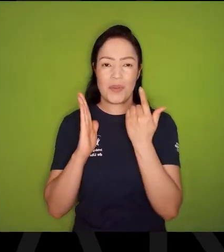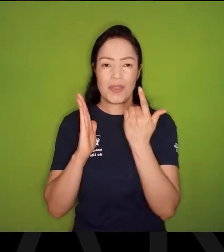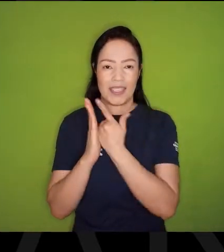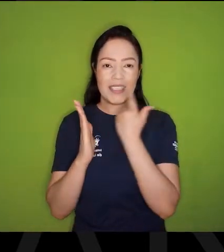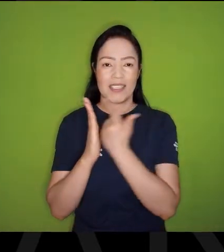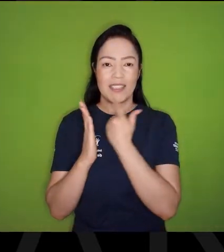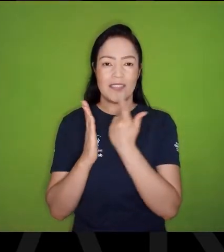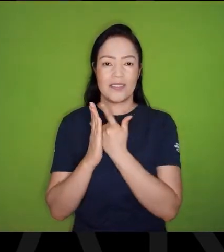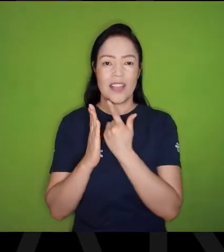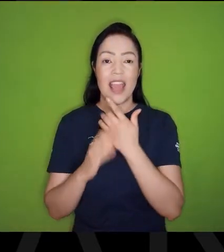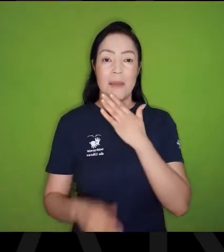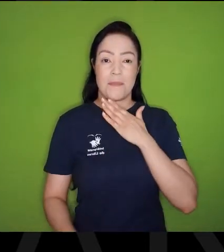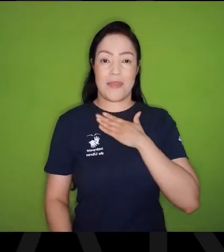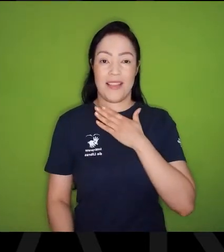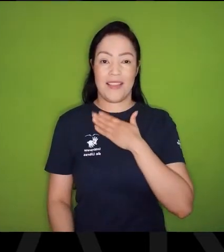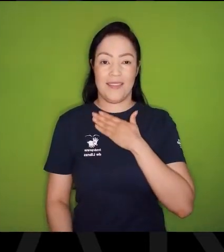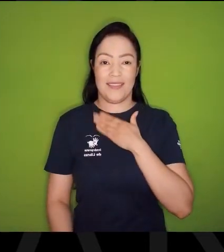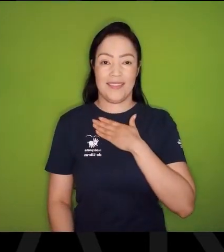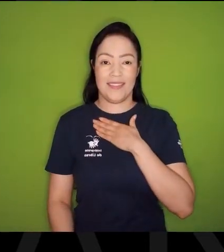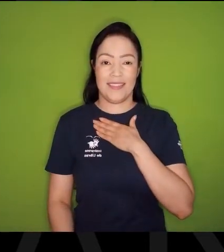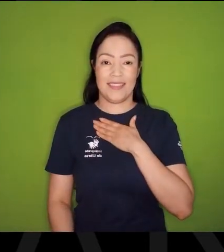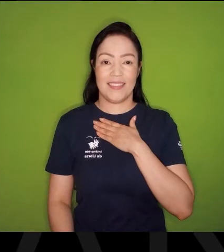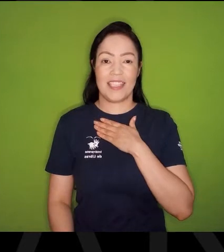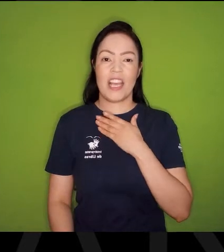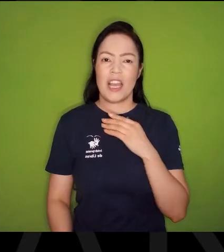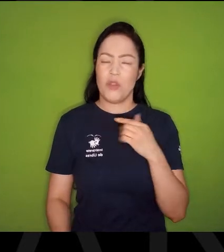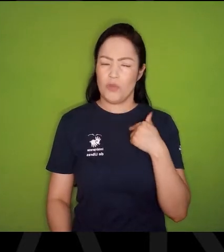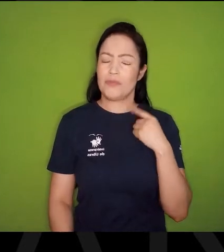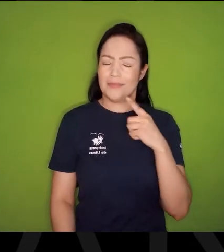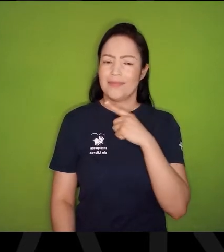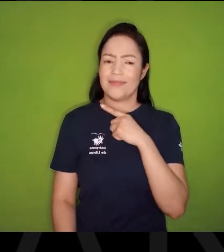Este livro é meu, Eu tenho alguma coisa,